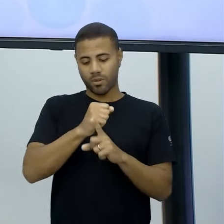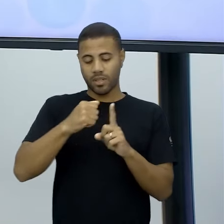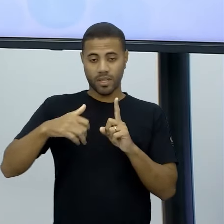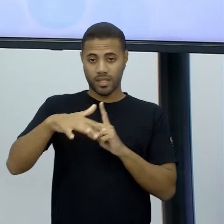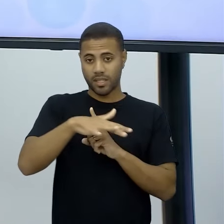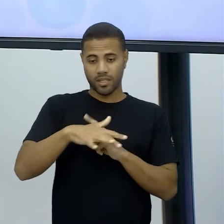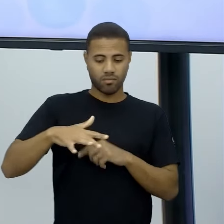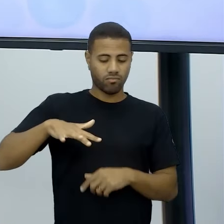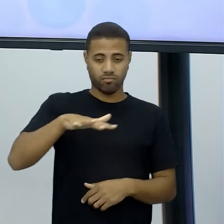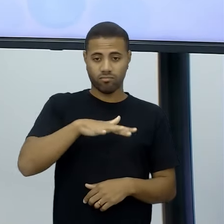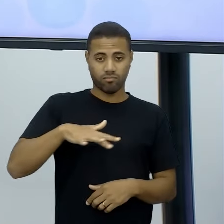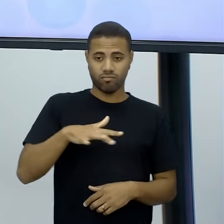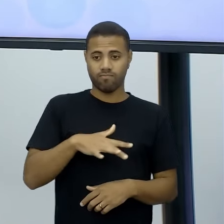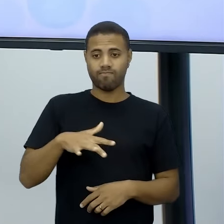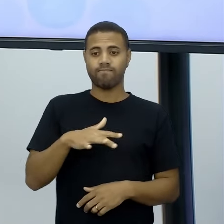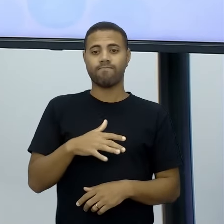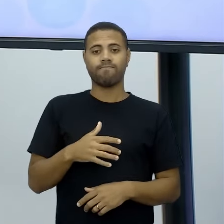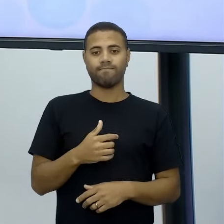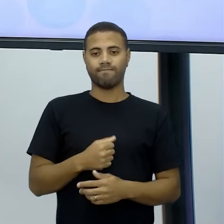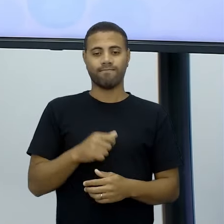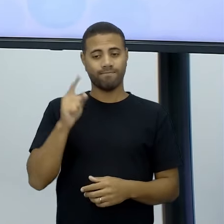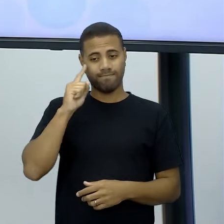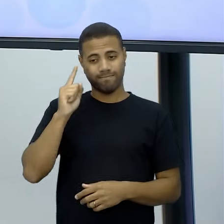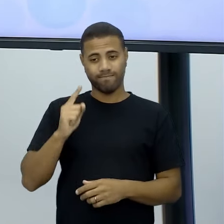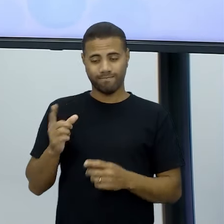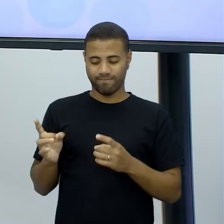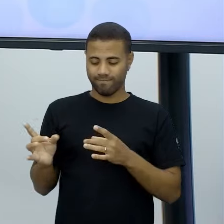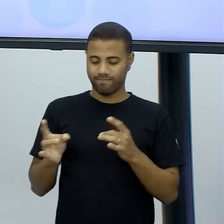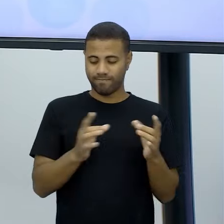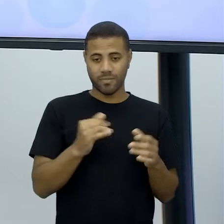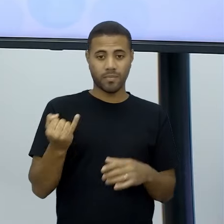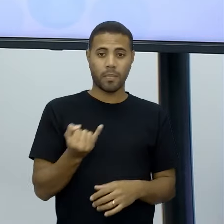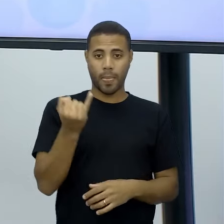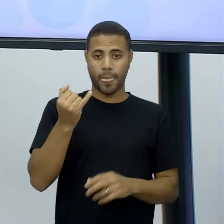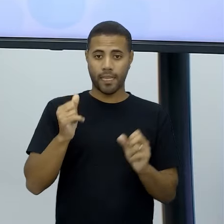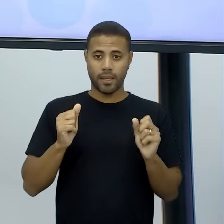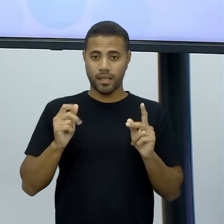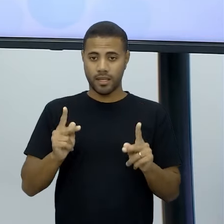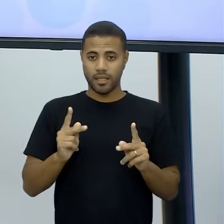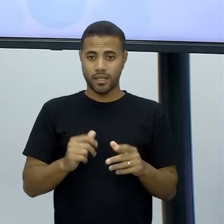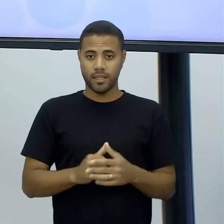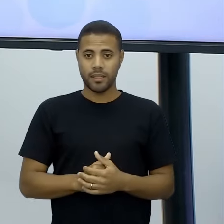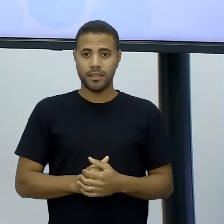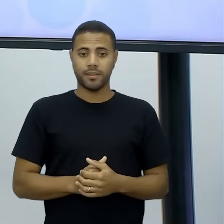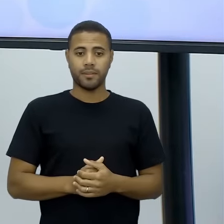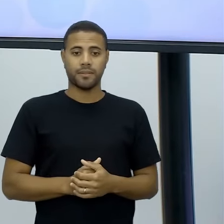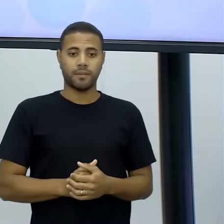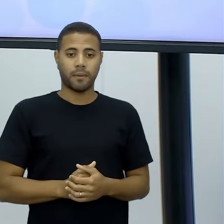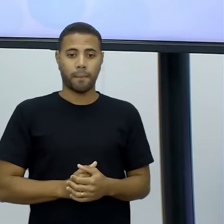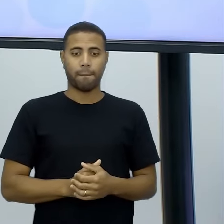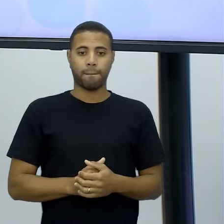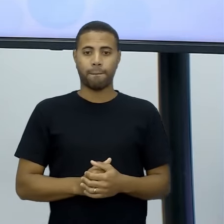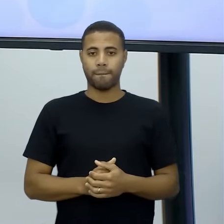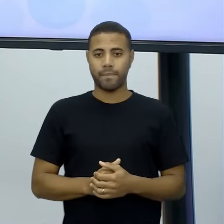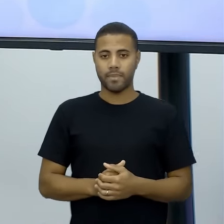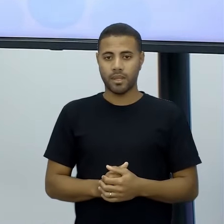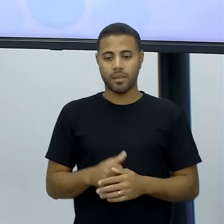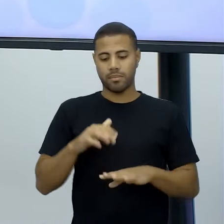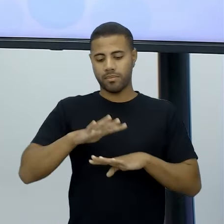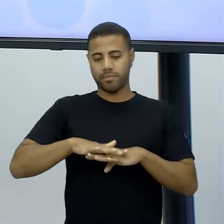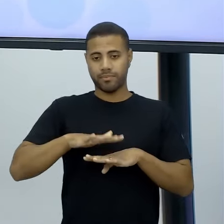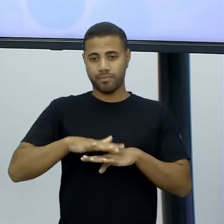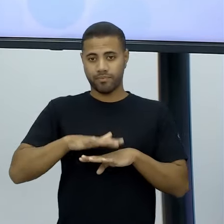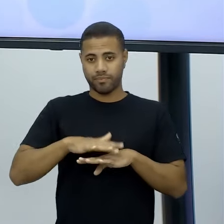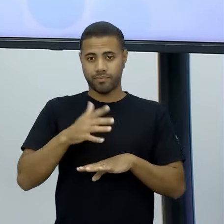de maneira geral nos dias, nos dias atuais. Muito, muito importante, tá ok? Hoje a aula tem um pouquinho, um teor matemático, né,